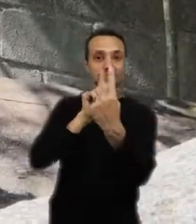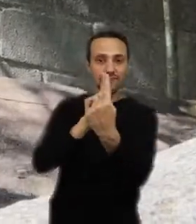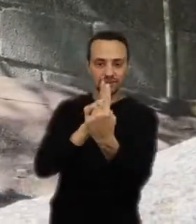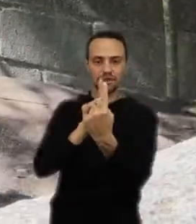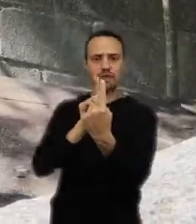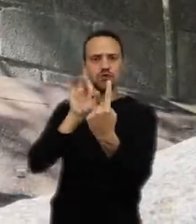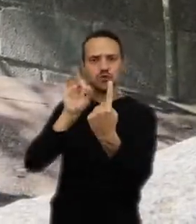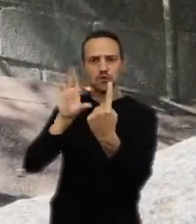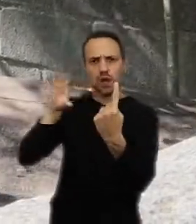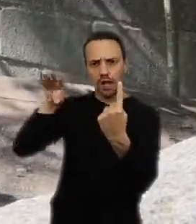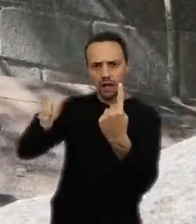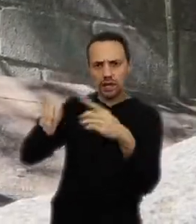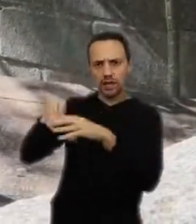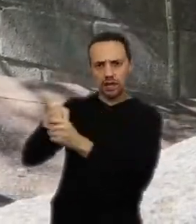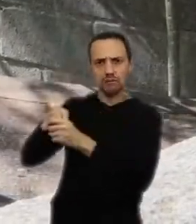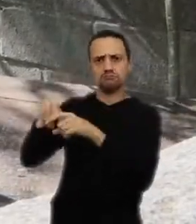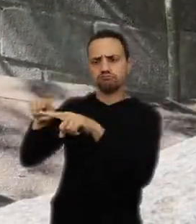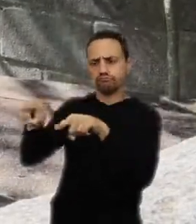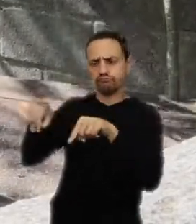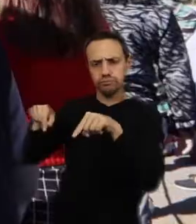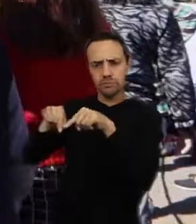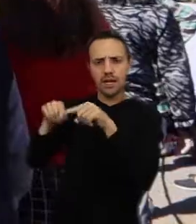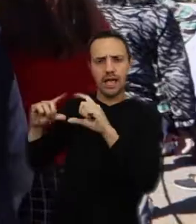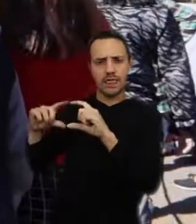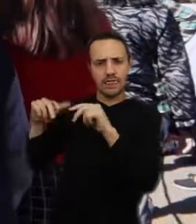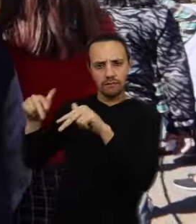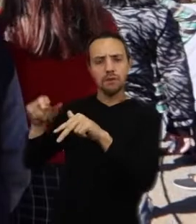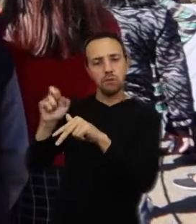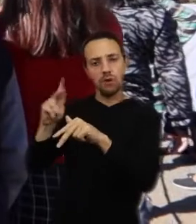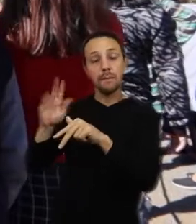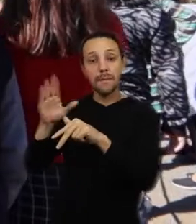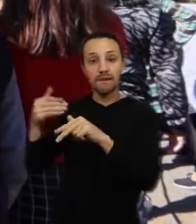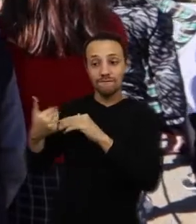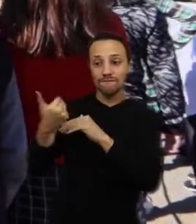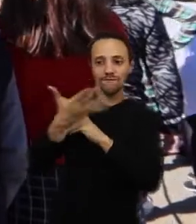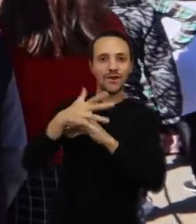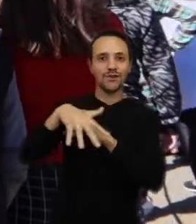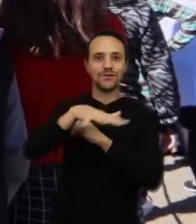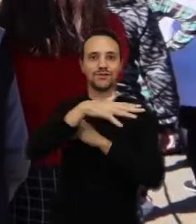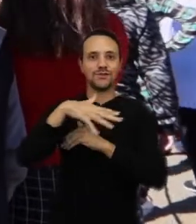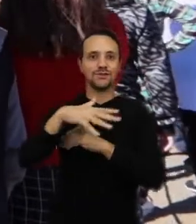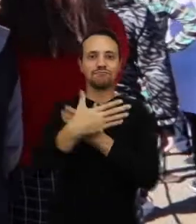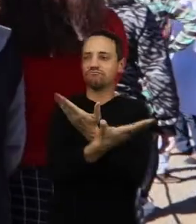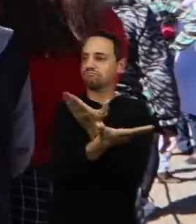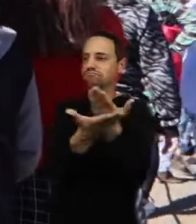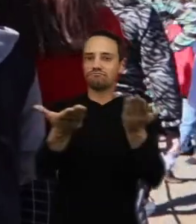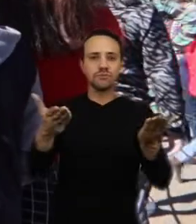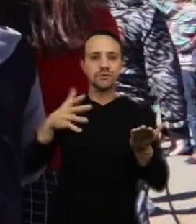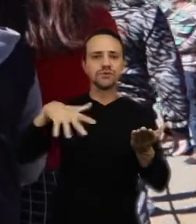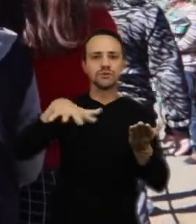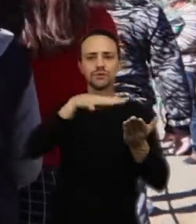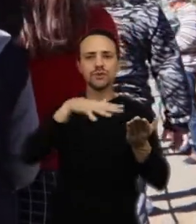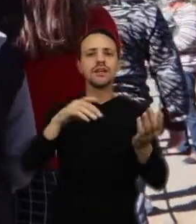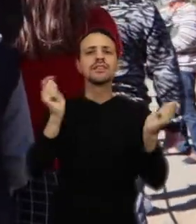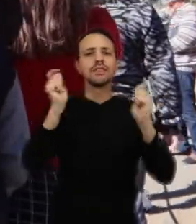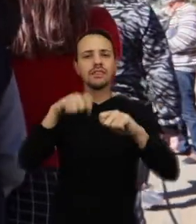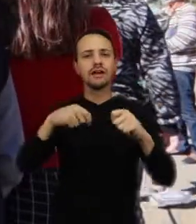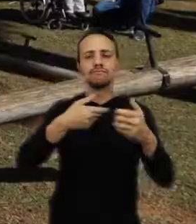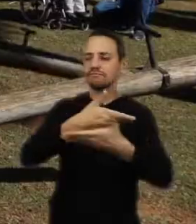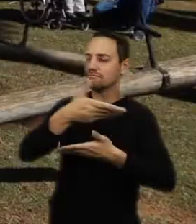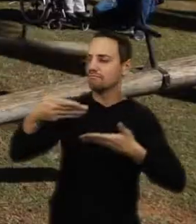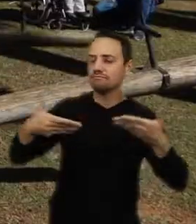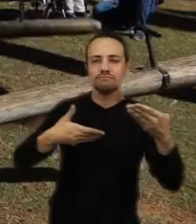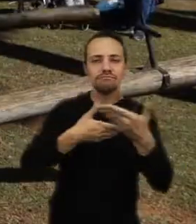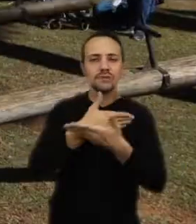dentro do espaço da ADFIP e vem para cá, num espaço aberto, onde a gente pode interagir de